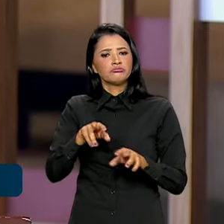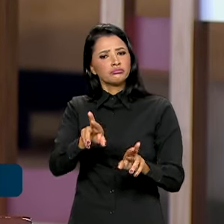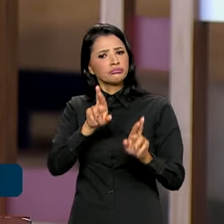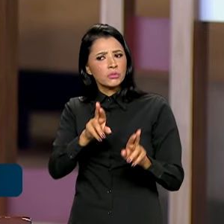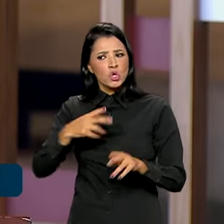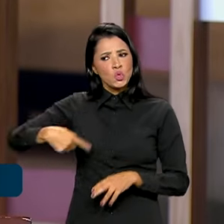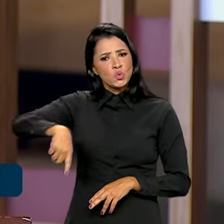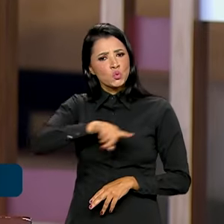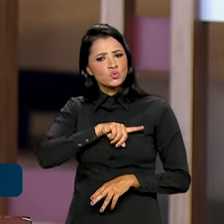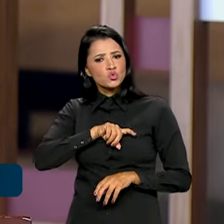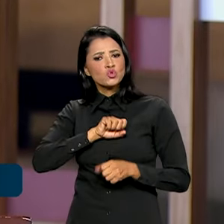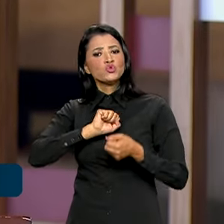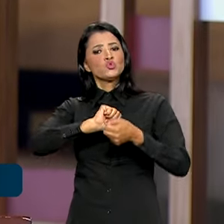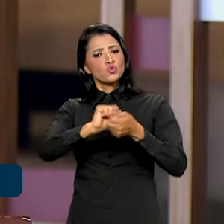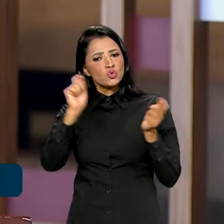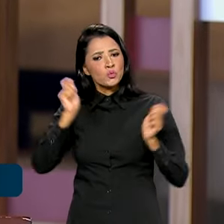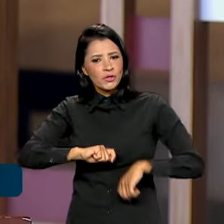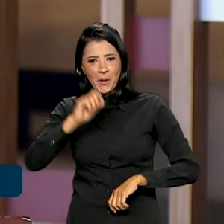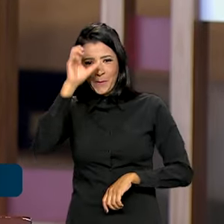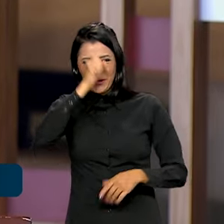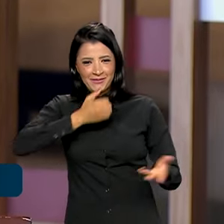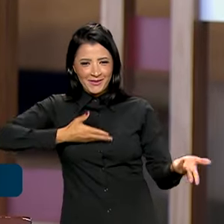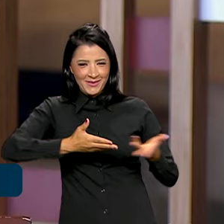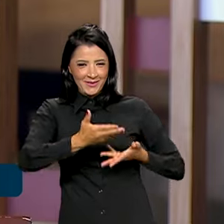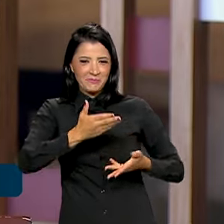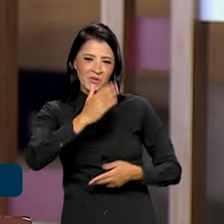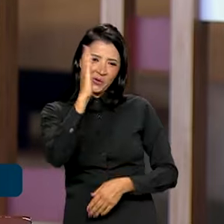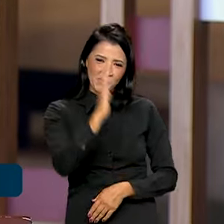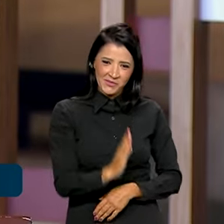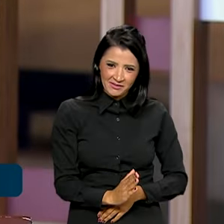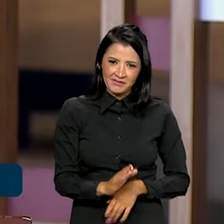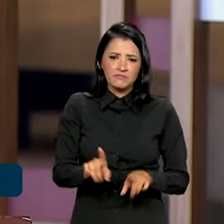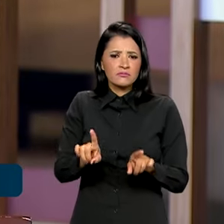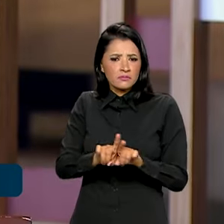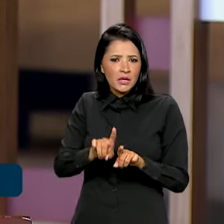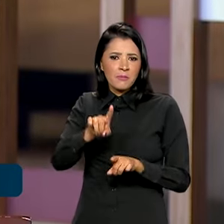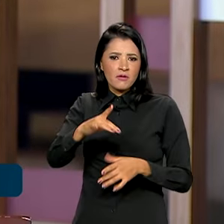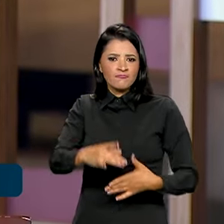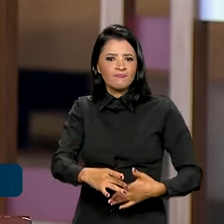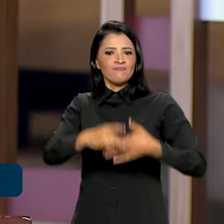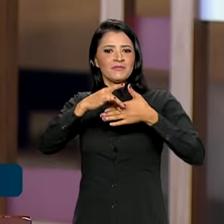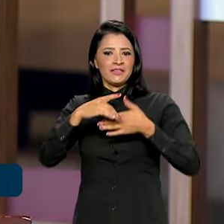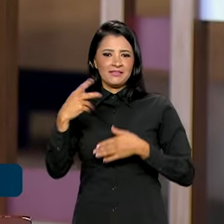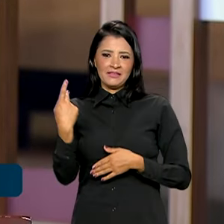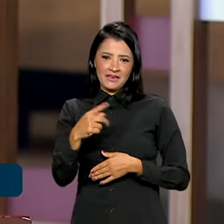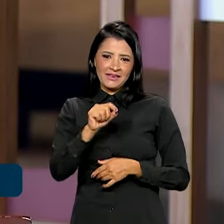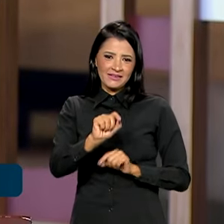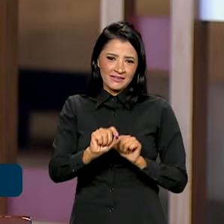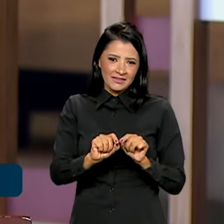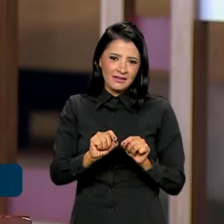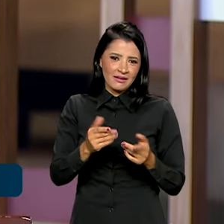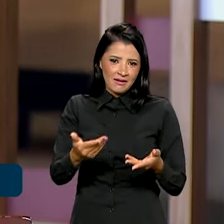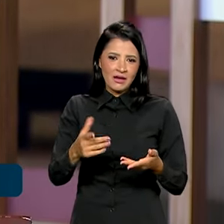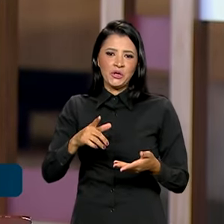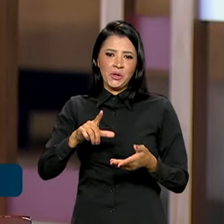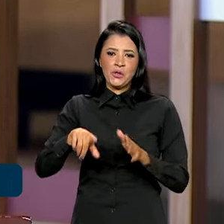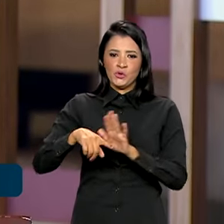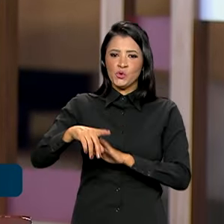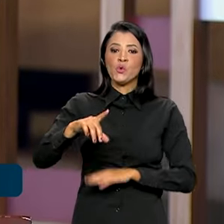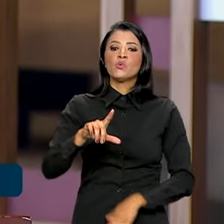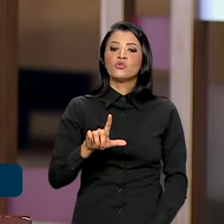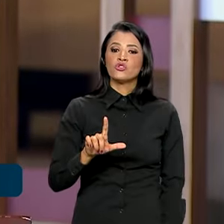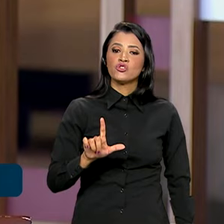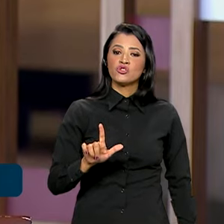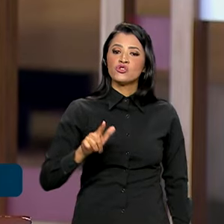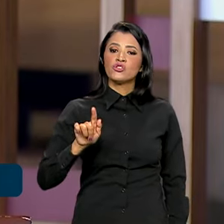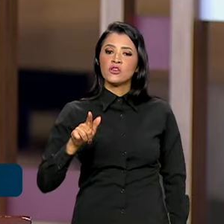aprender algumas licenças com o Brasil e com a liderança no G20 e